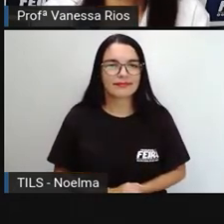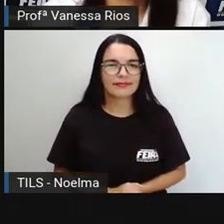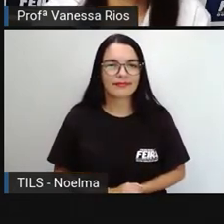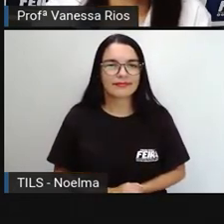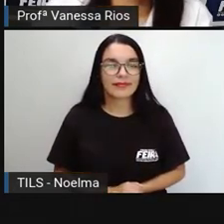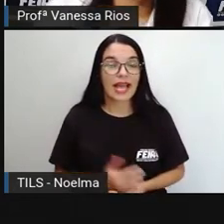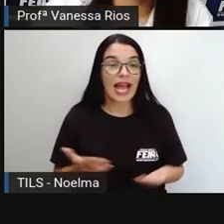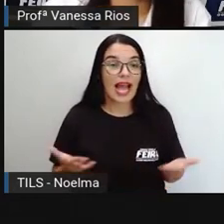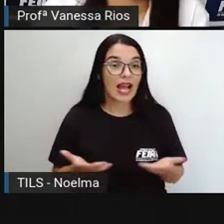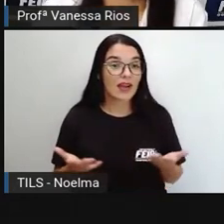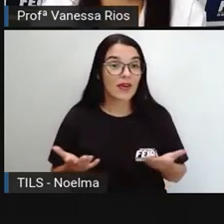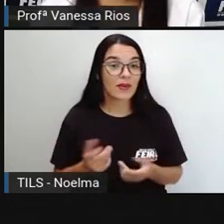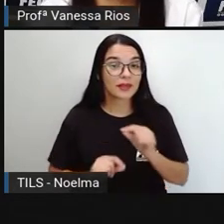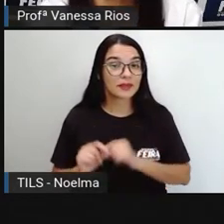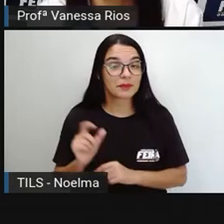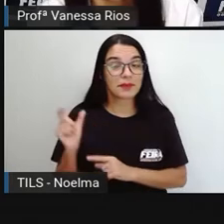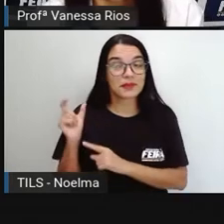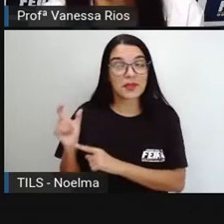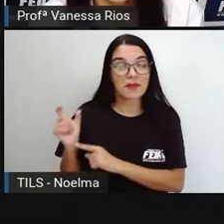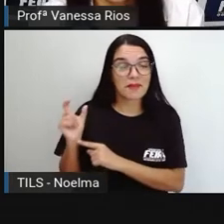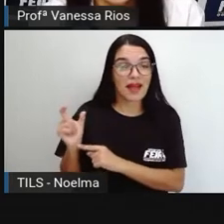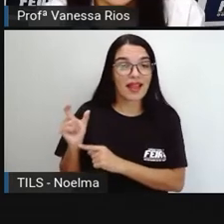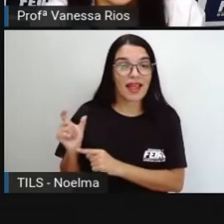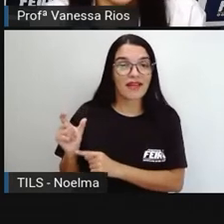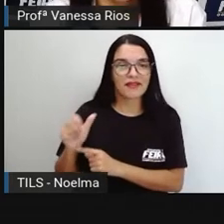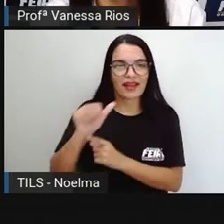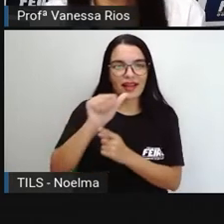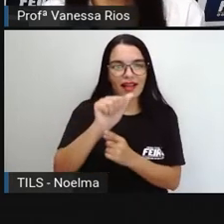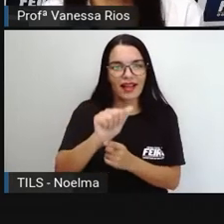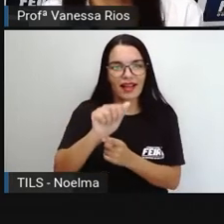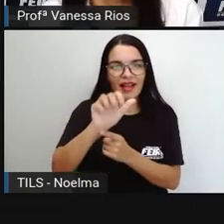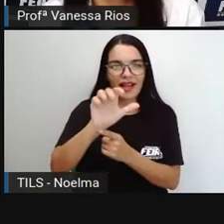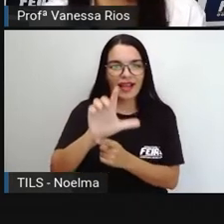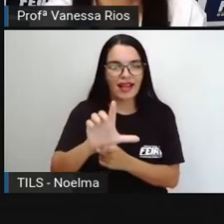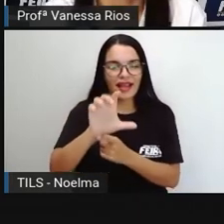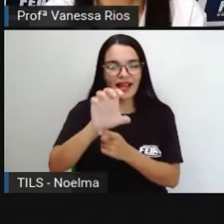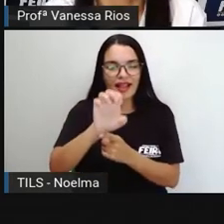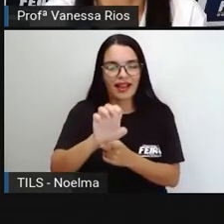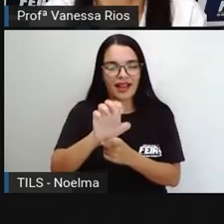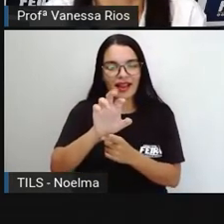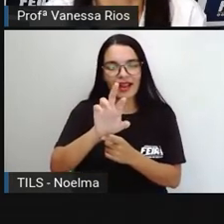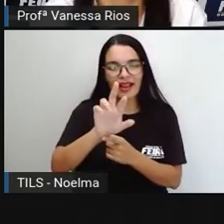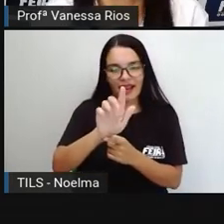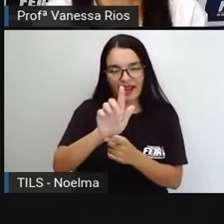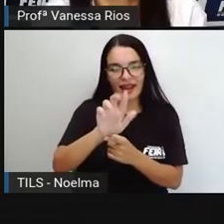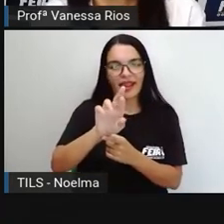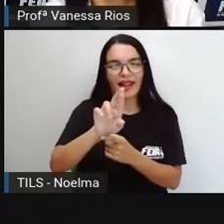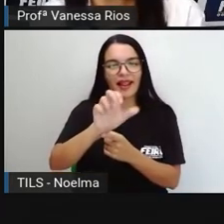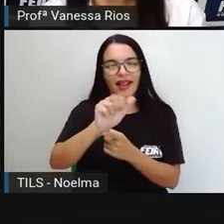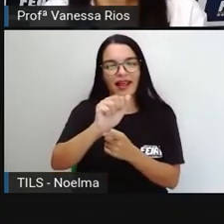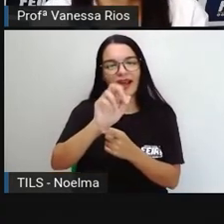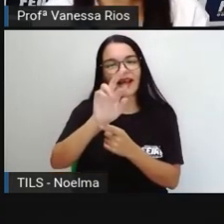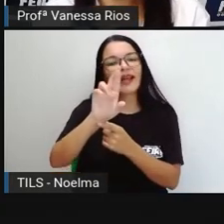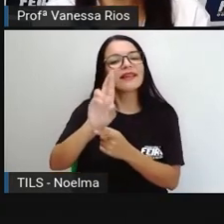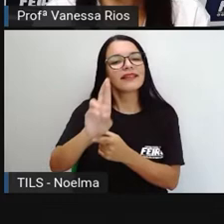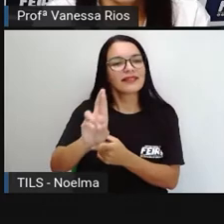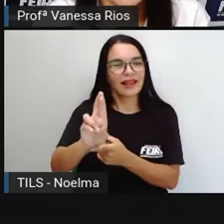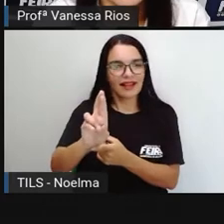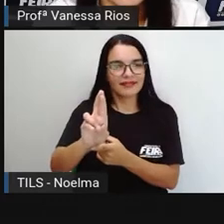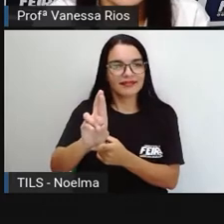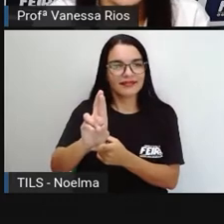Então, através das palavras, elas podem chegar a essa ação, né? De cativar, de seduzir, de